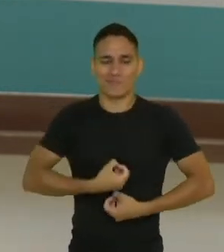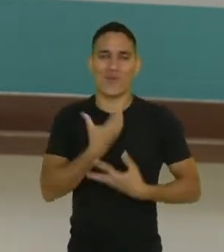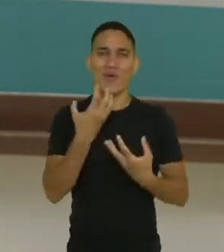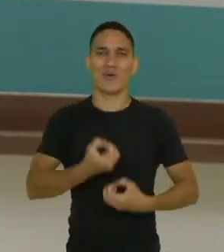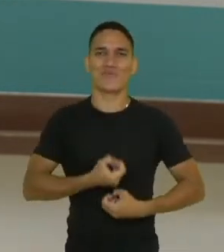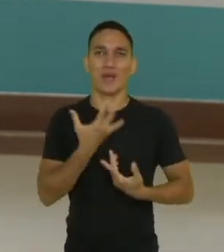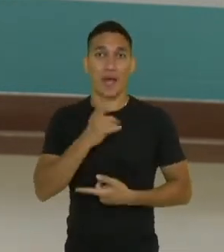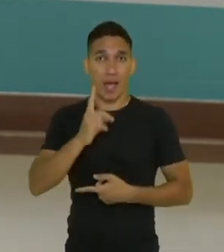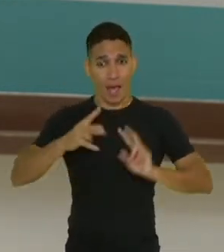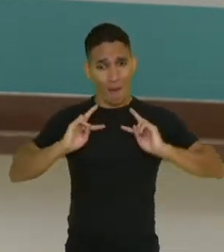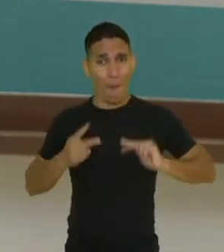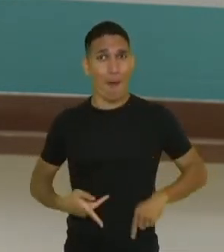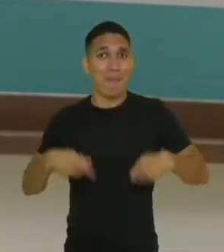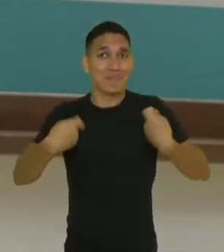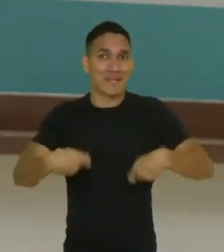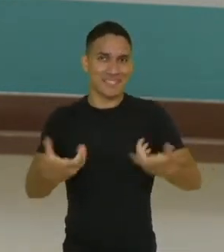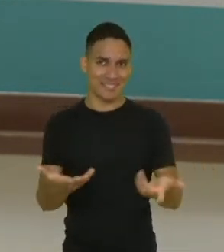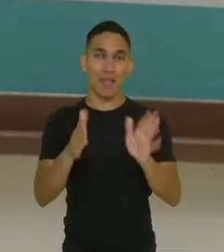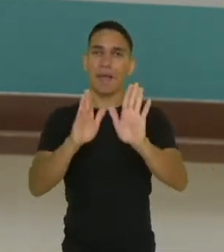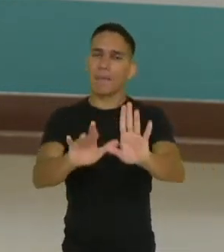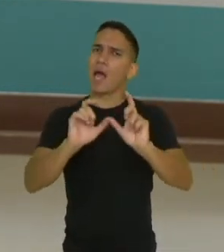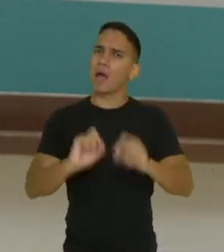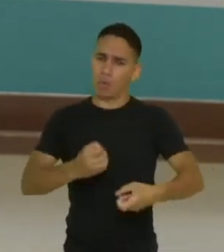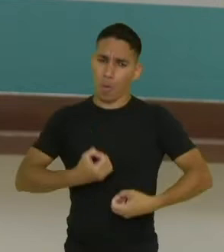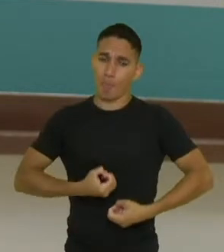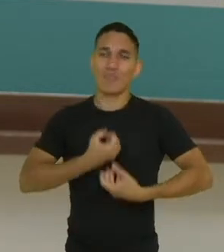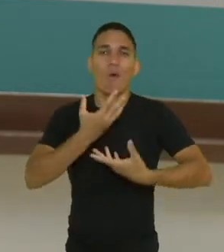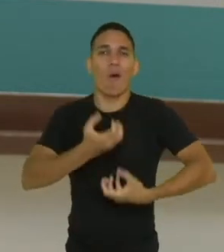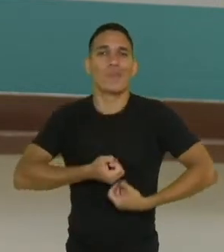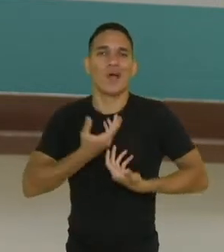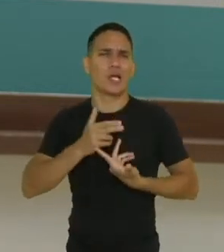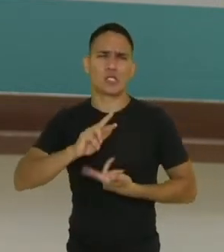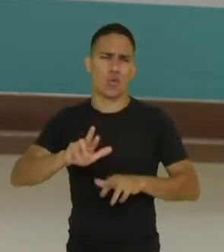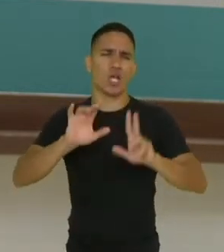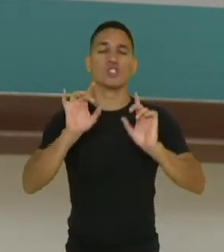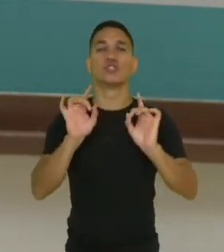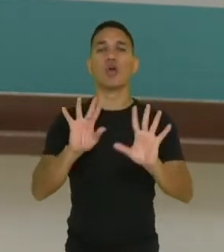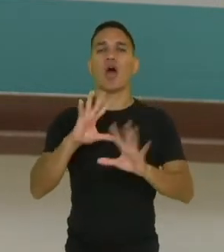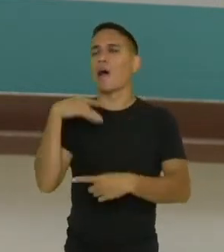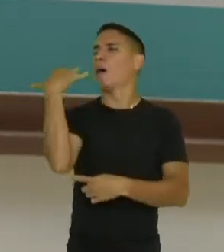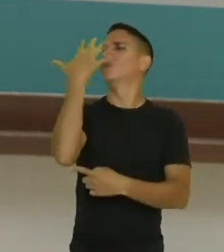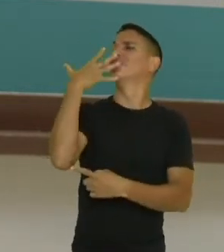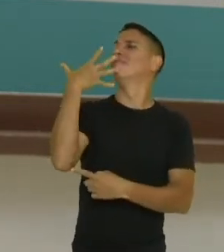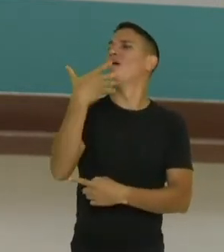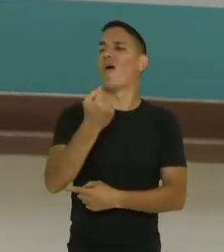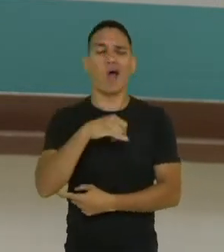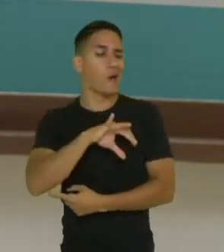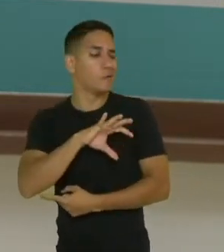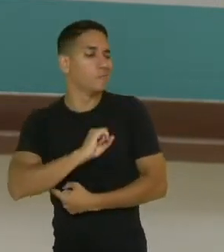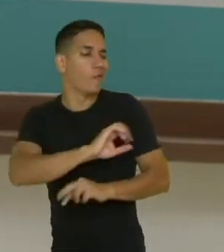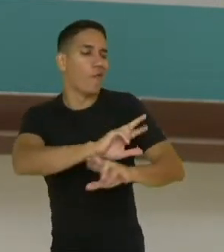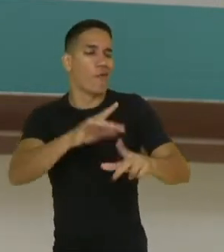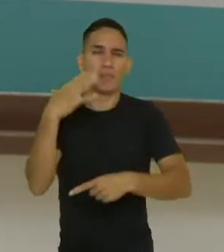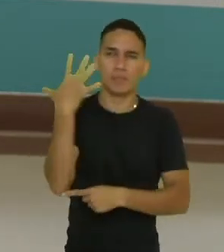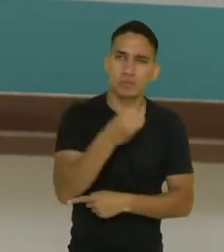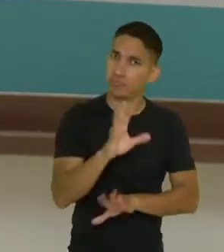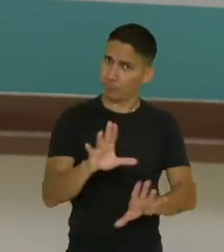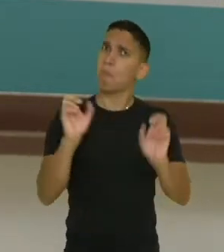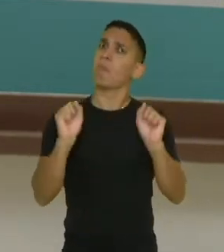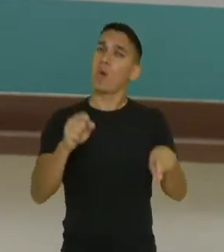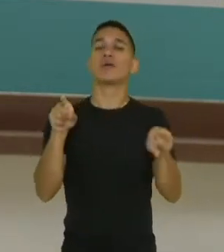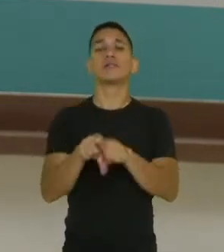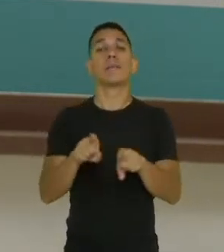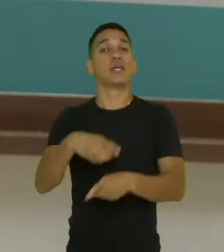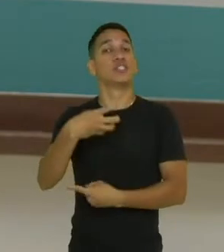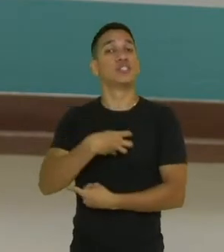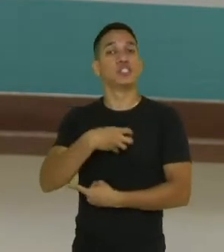é o que a humanidade precisa. Mas a poesia não é só bela, não fala só de amor ou de coisas bonitas, a poesia pode ser usada